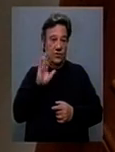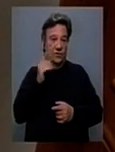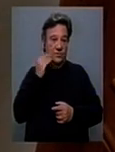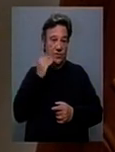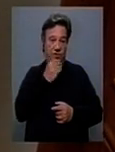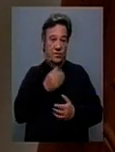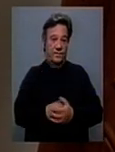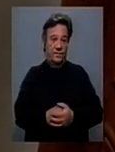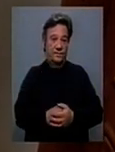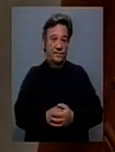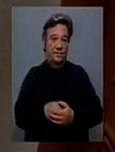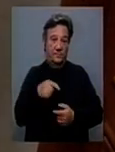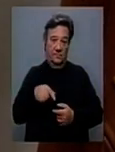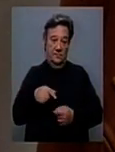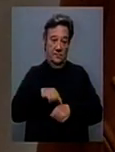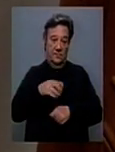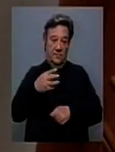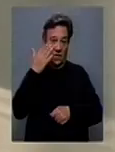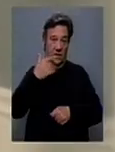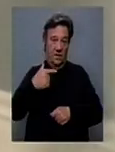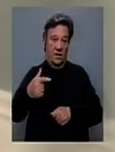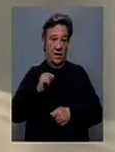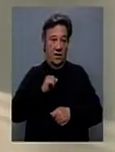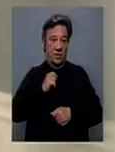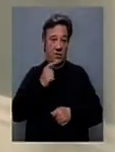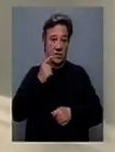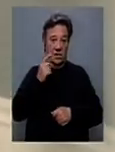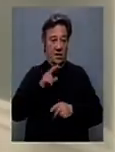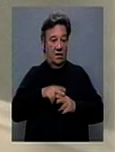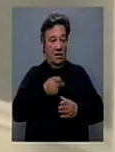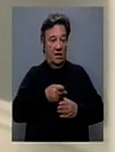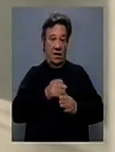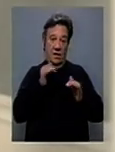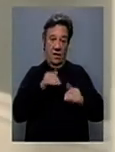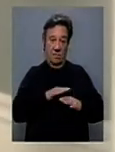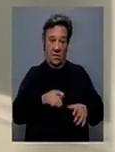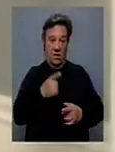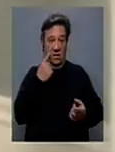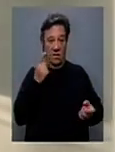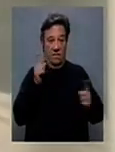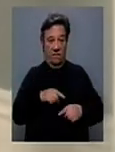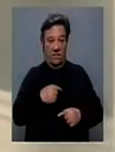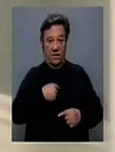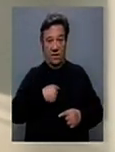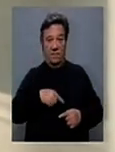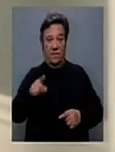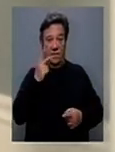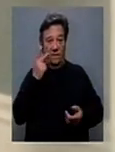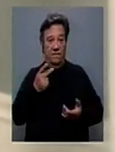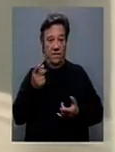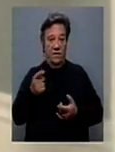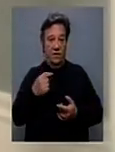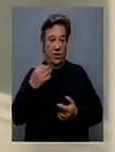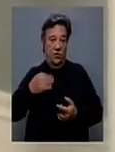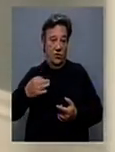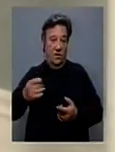Adeus, beijinhos. Daqui a quatro dias a nossa quarentena vai terminar. Voltaremos para a vida de